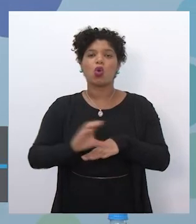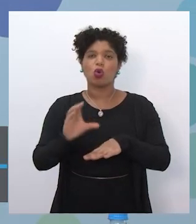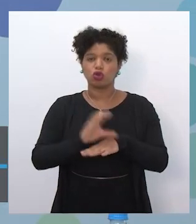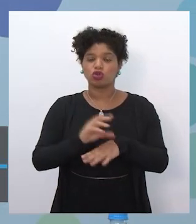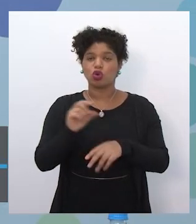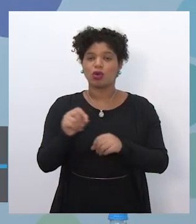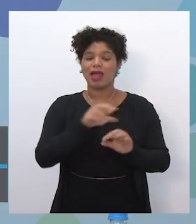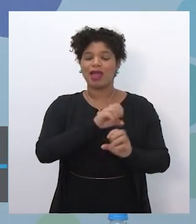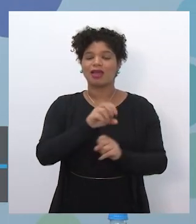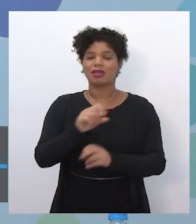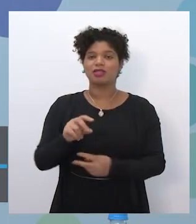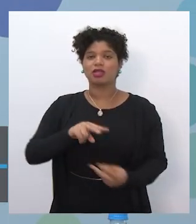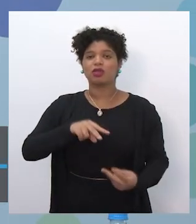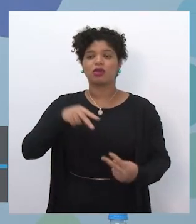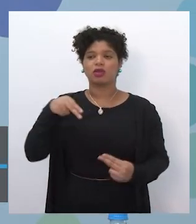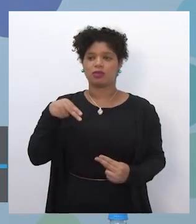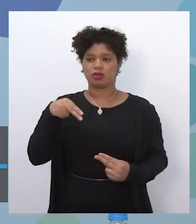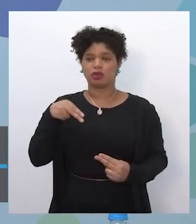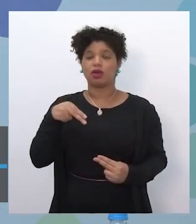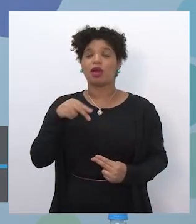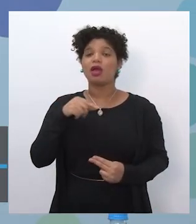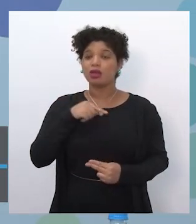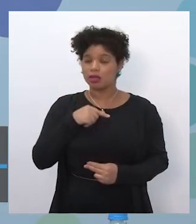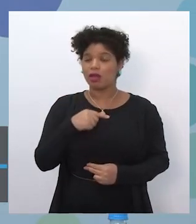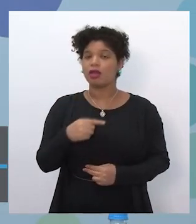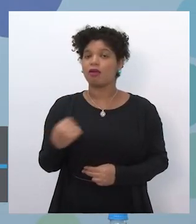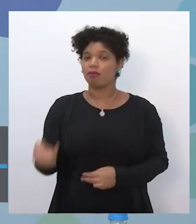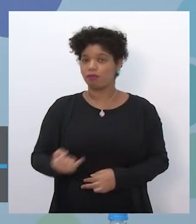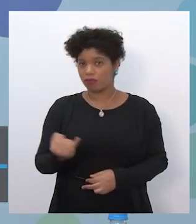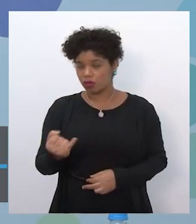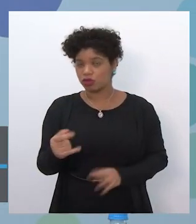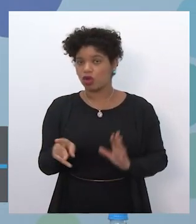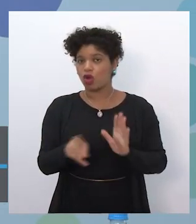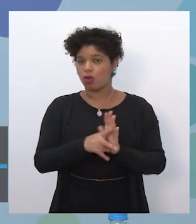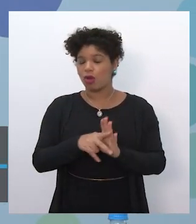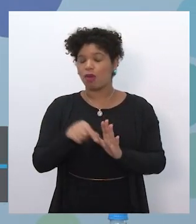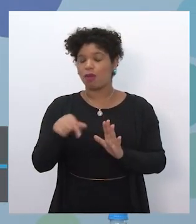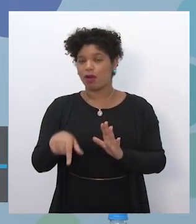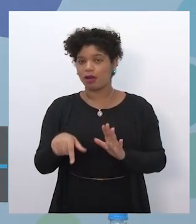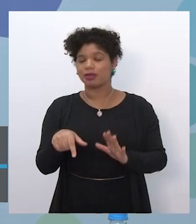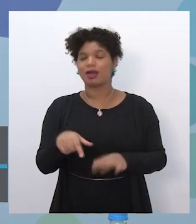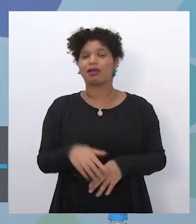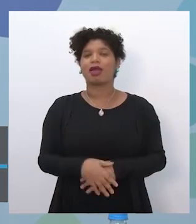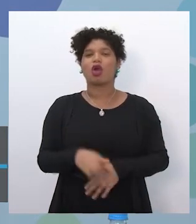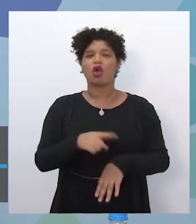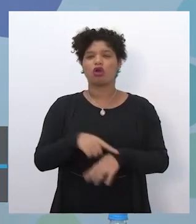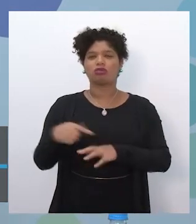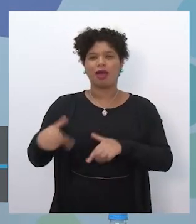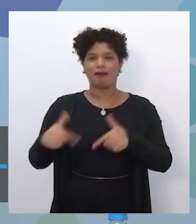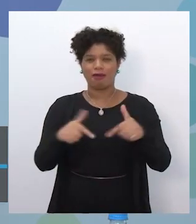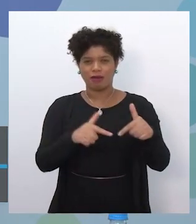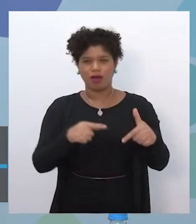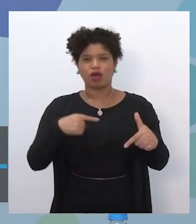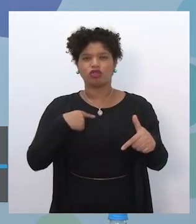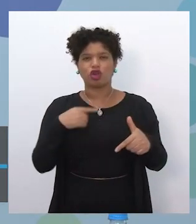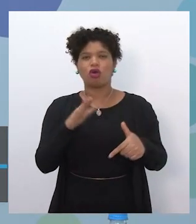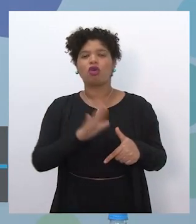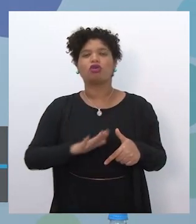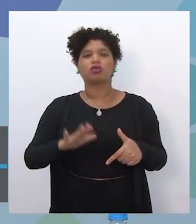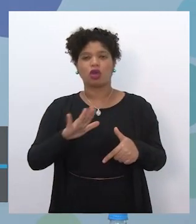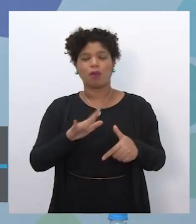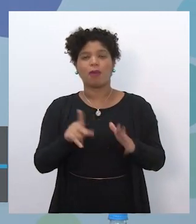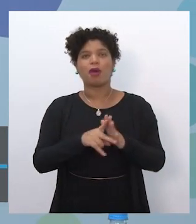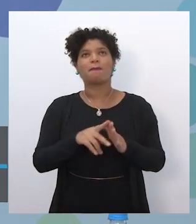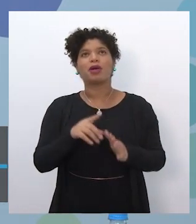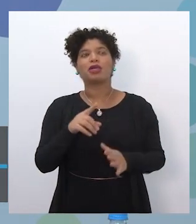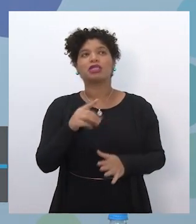Híbrido Prática de Orientação de Estudos, que é pré-requisito para a alocação dessa carga horária, que é aquele curso que foi realizado via Avesap, de 30